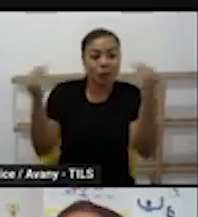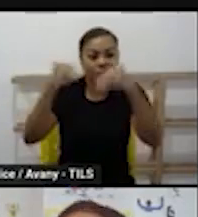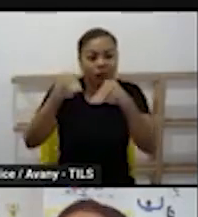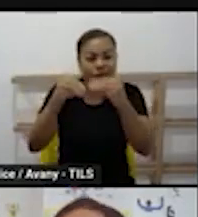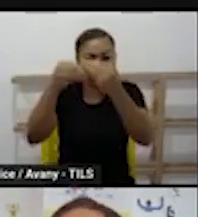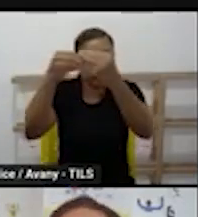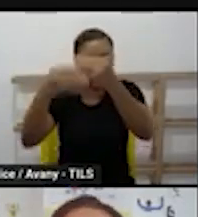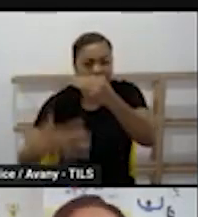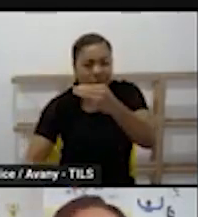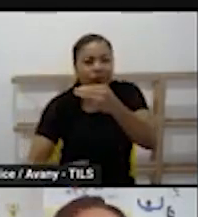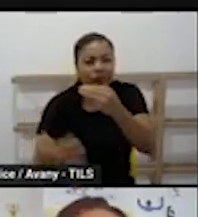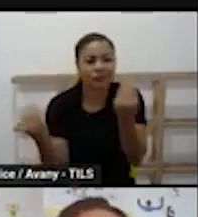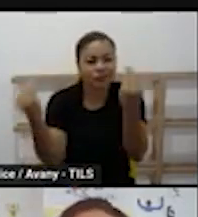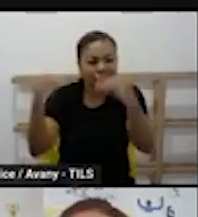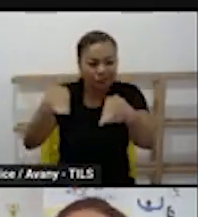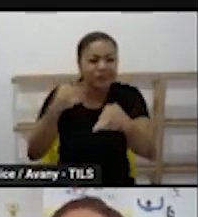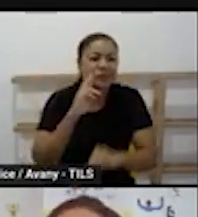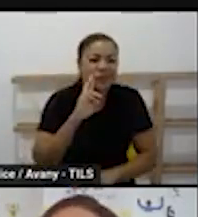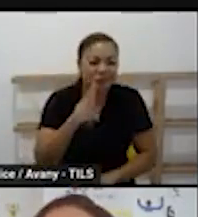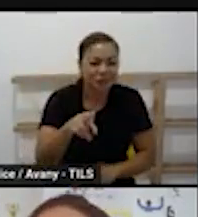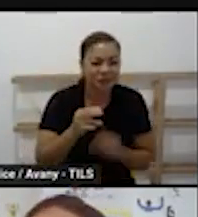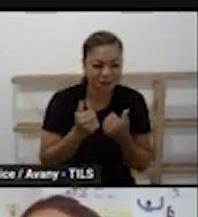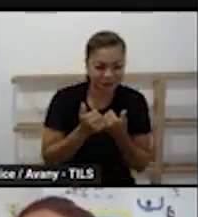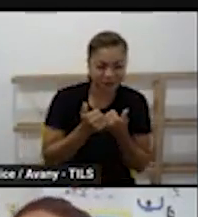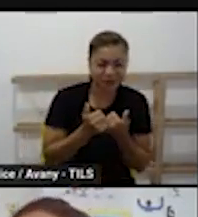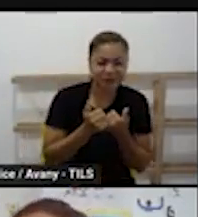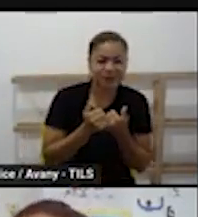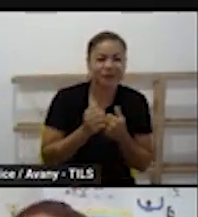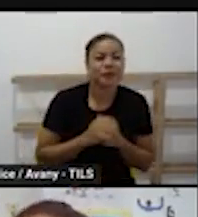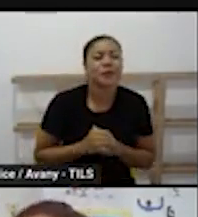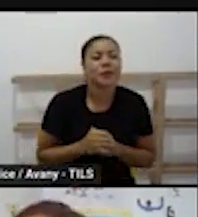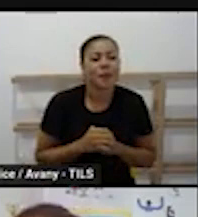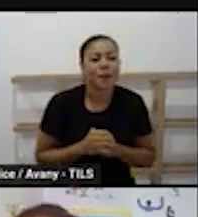rapidinho, o que é que vocês acham da importância da rotina